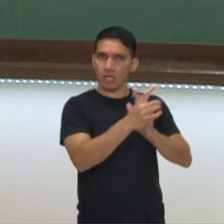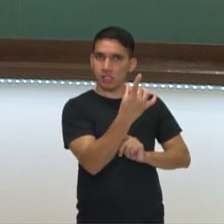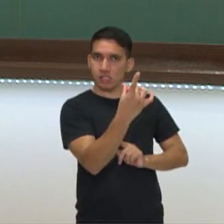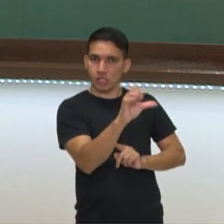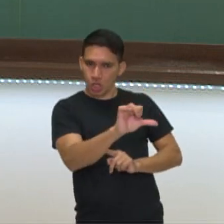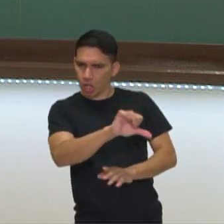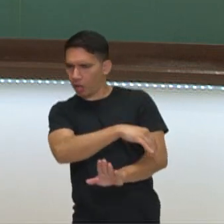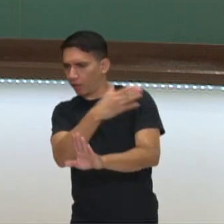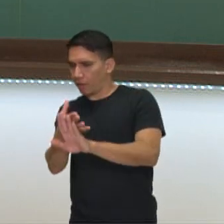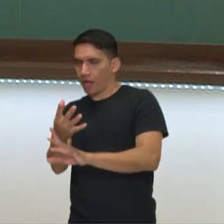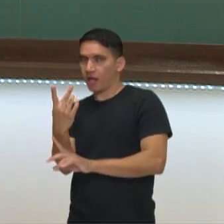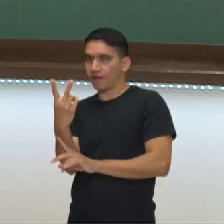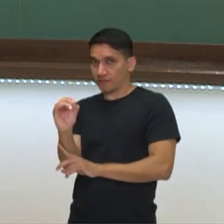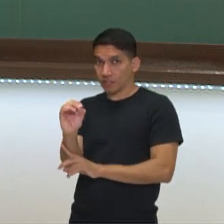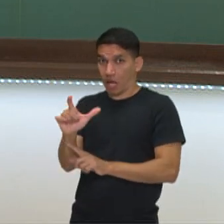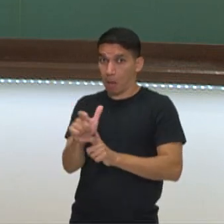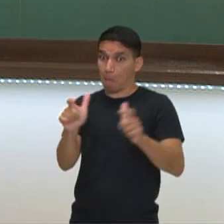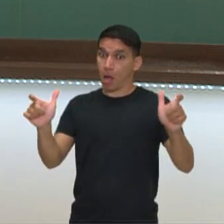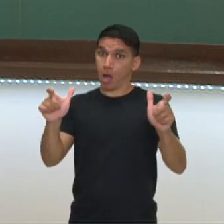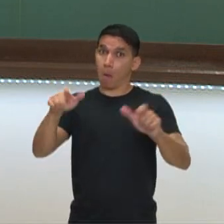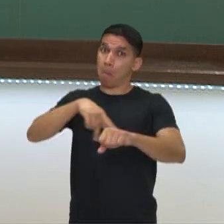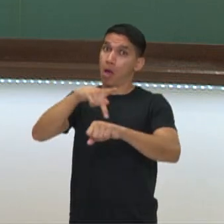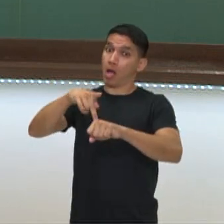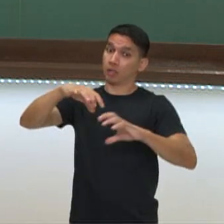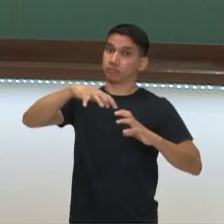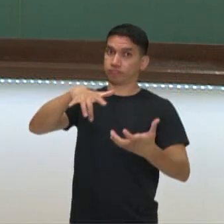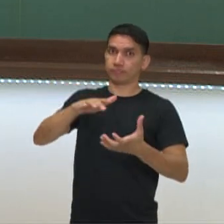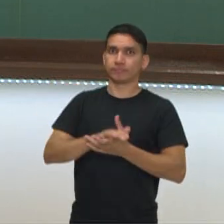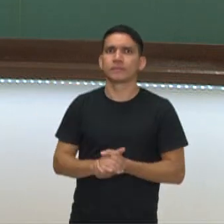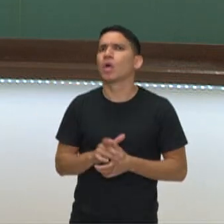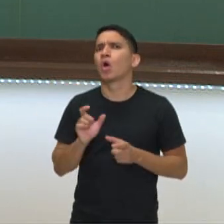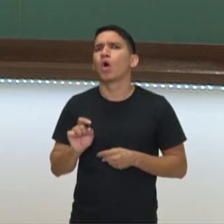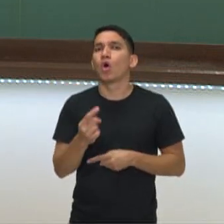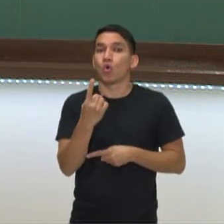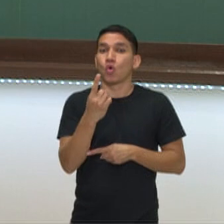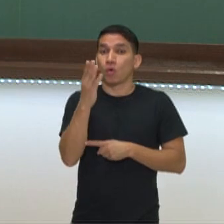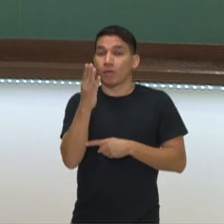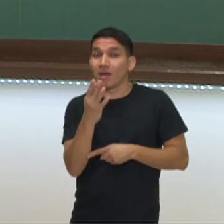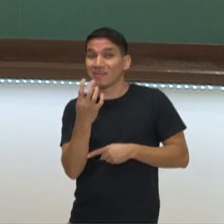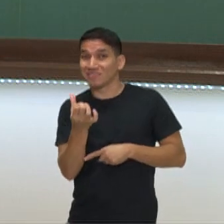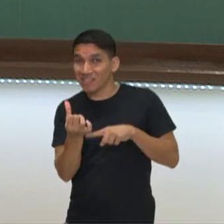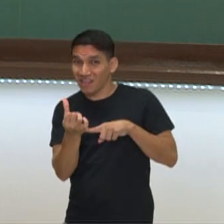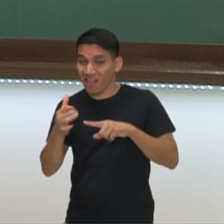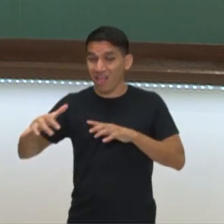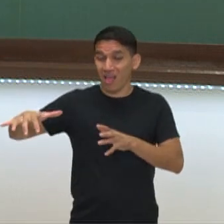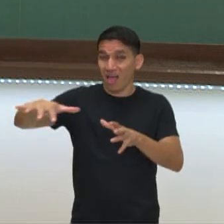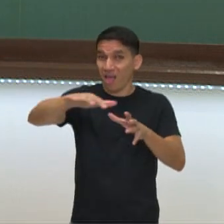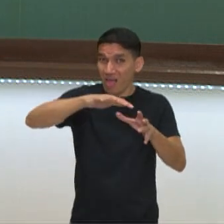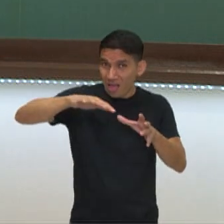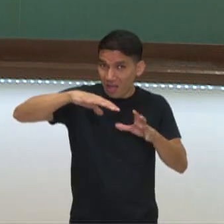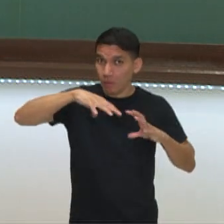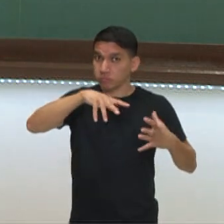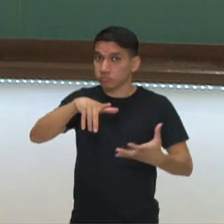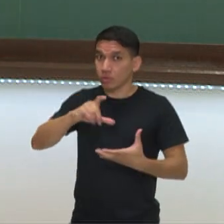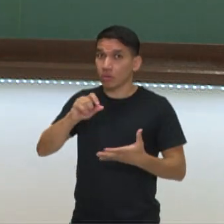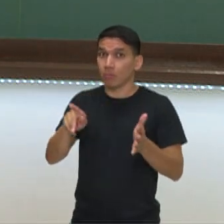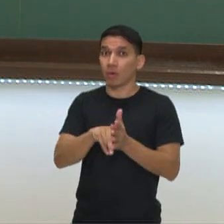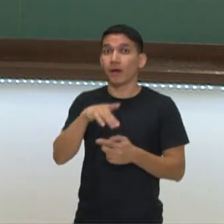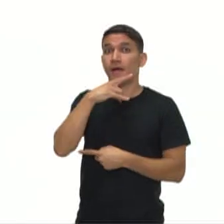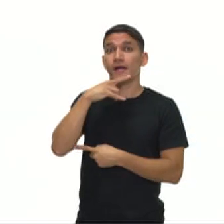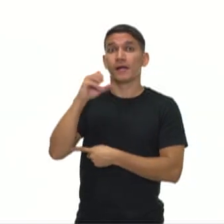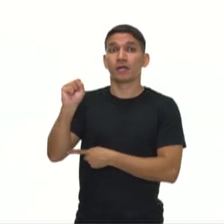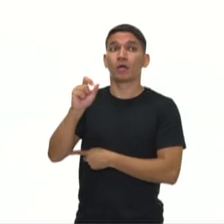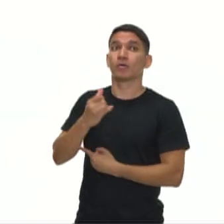maior país da Terra. Cerca de um sexto das terras do planeta eram da Rússia, ocupando